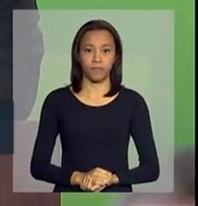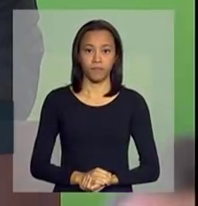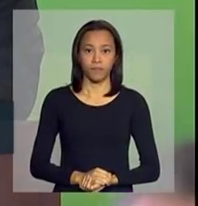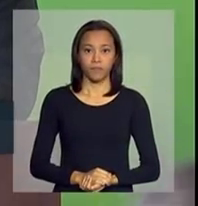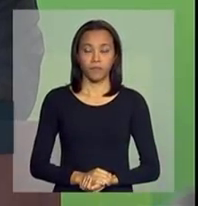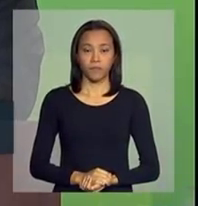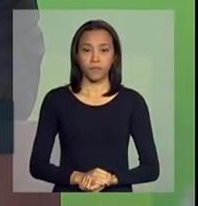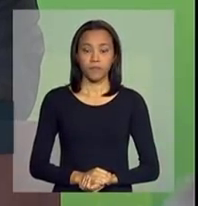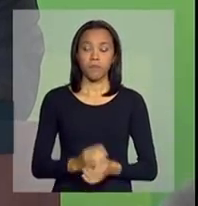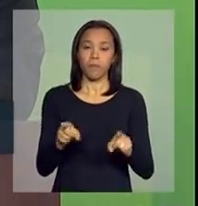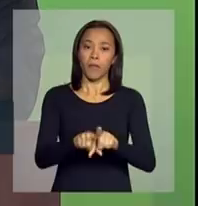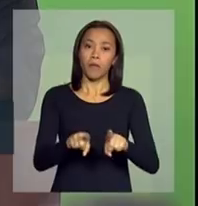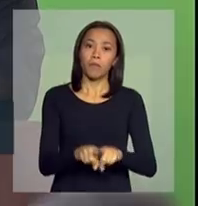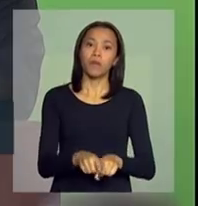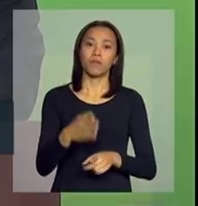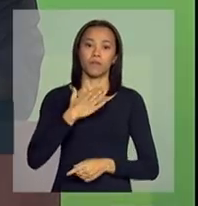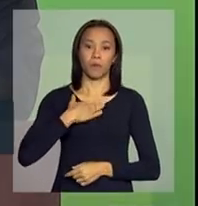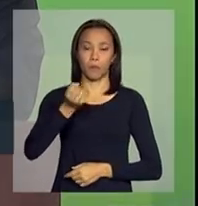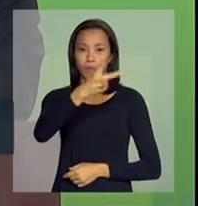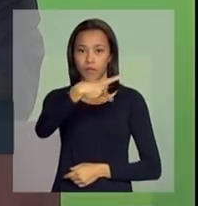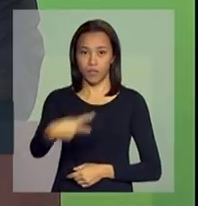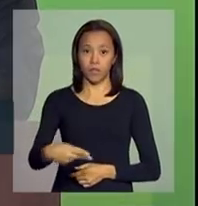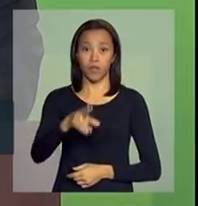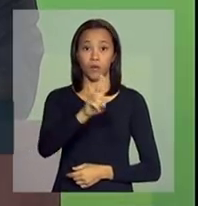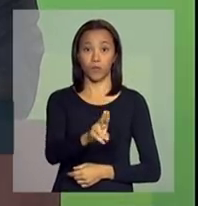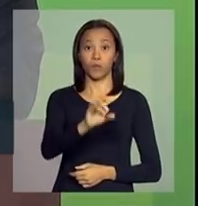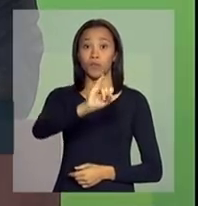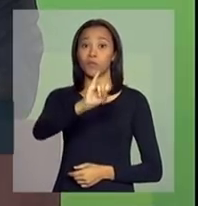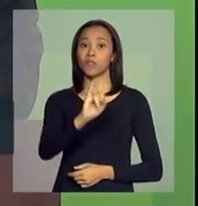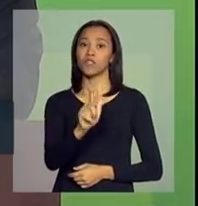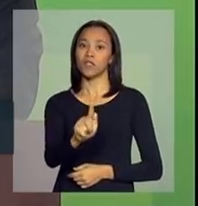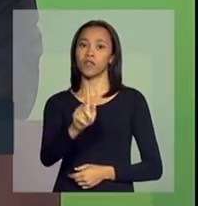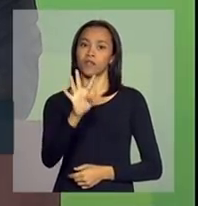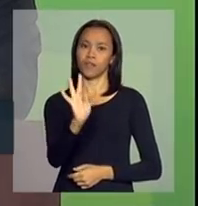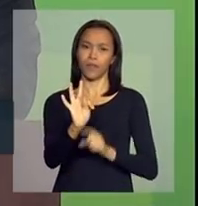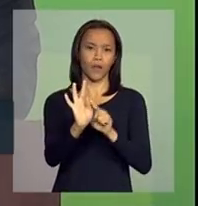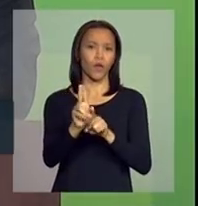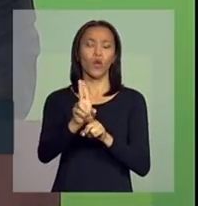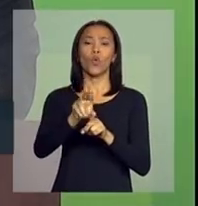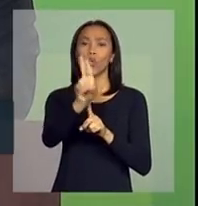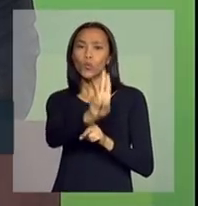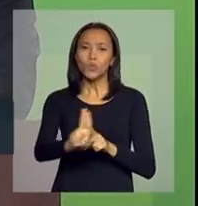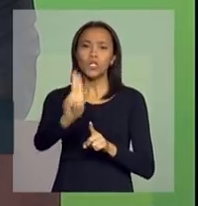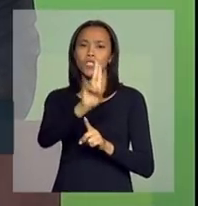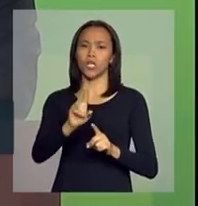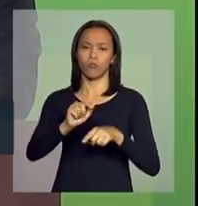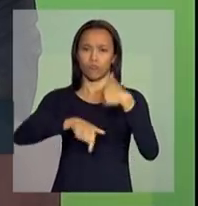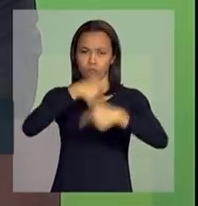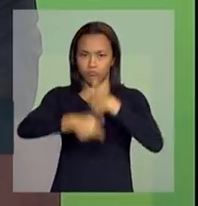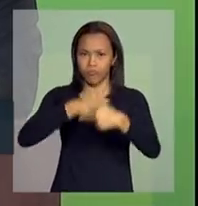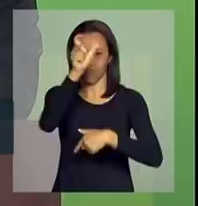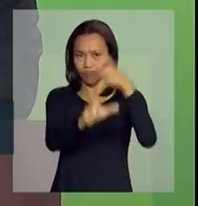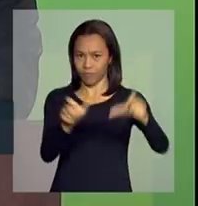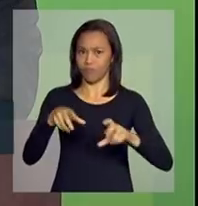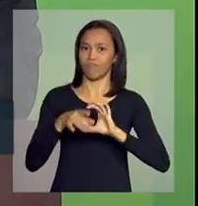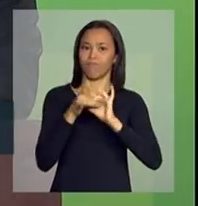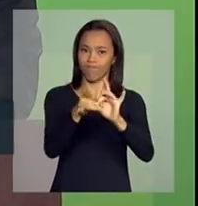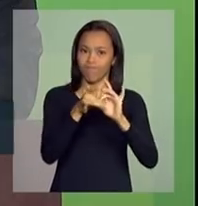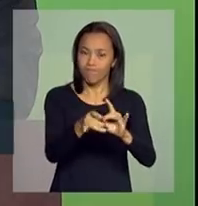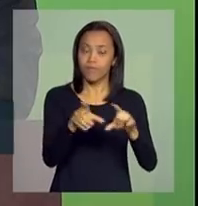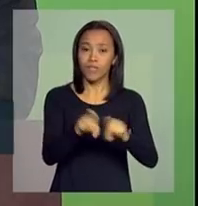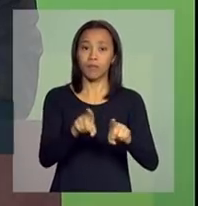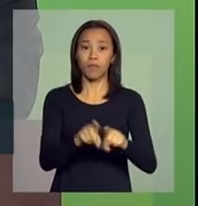Meu caro presidente da UGT, União Geral dos Trabalhadores, Ricardo